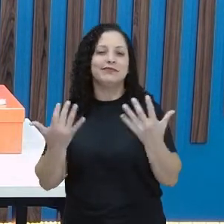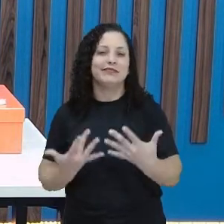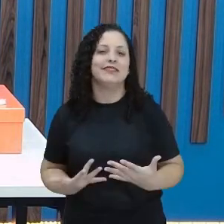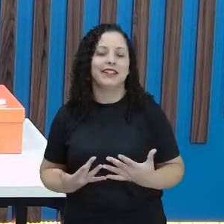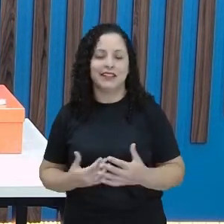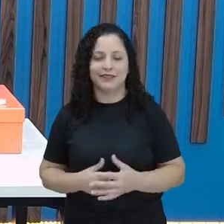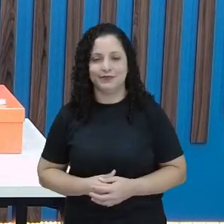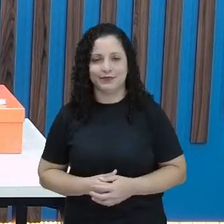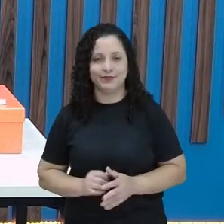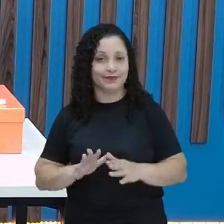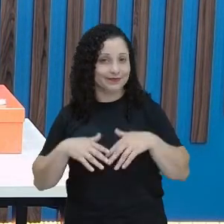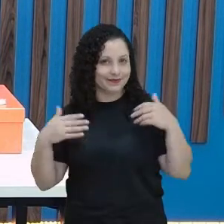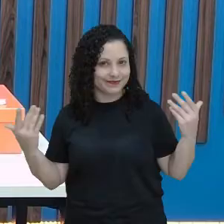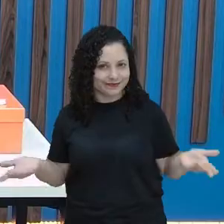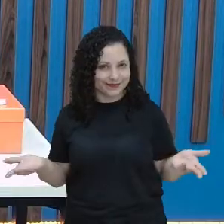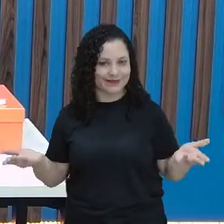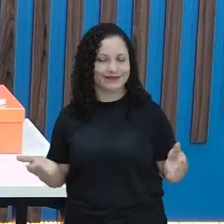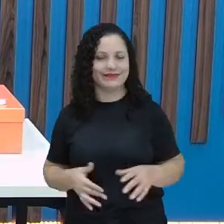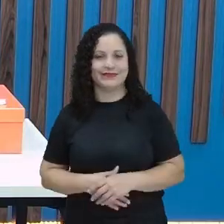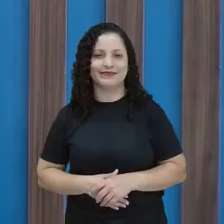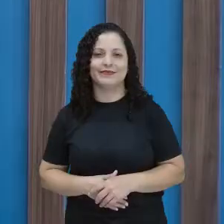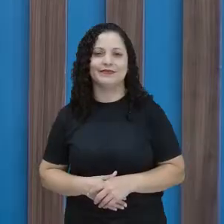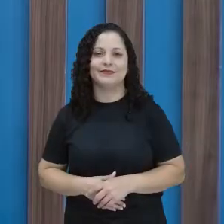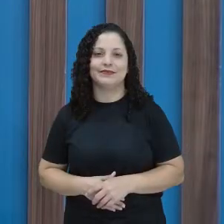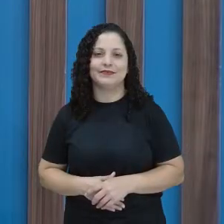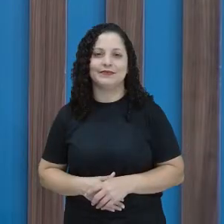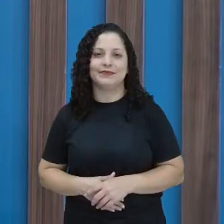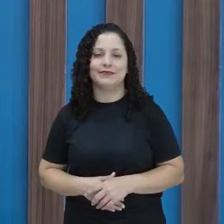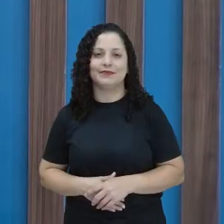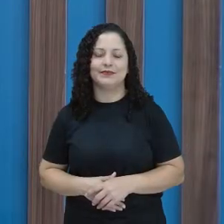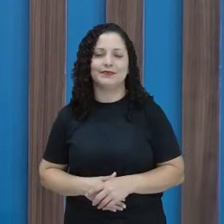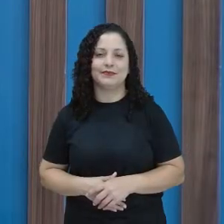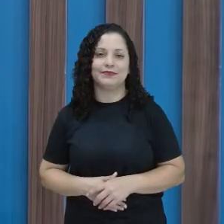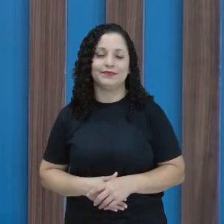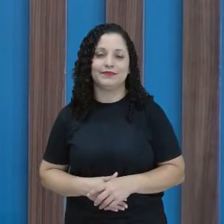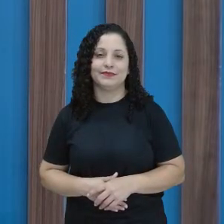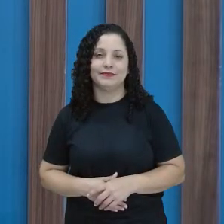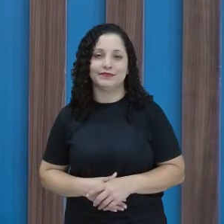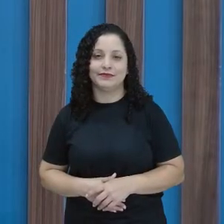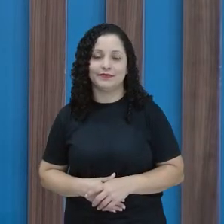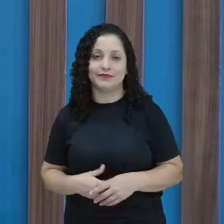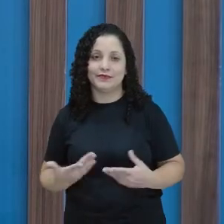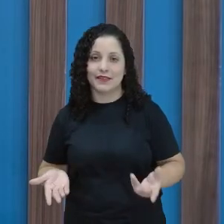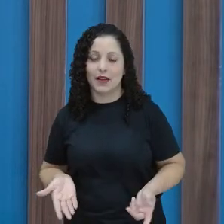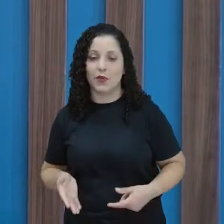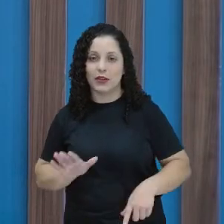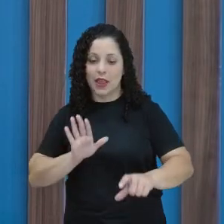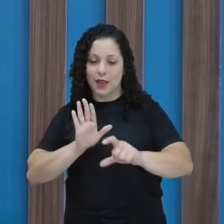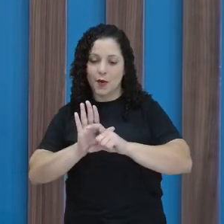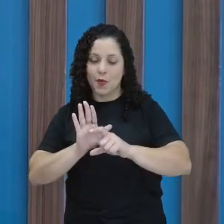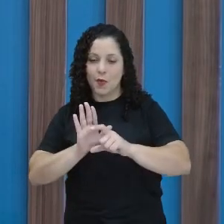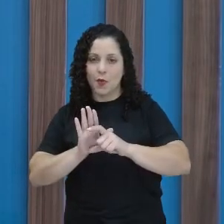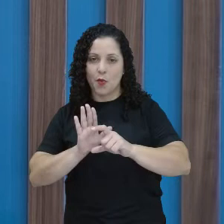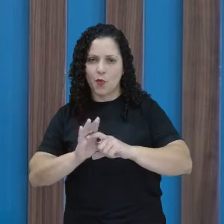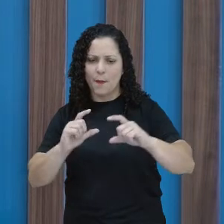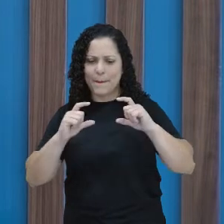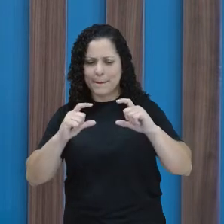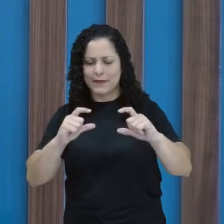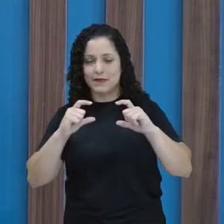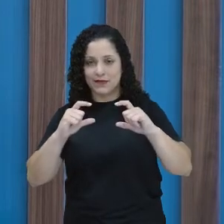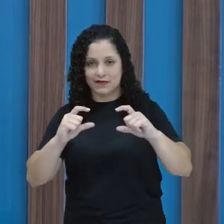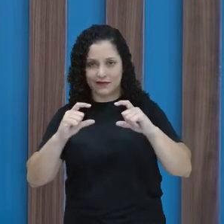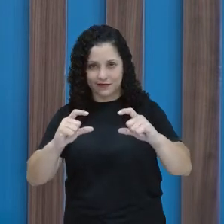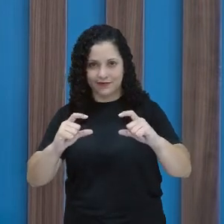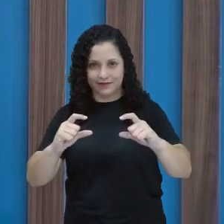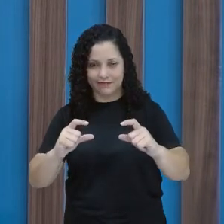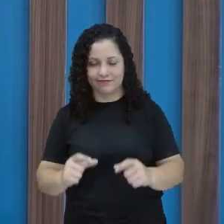a gente. E aí, professora Eli? Então, professora Esté, a questão do bilhete, e você sempre, como a senhora falou,